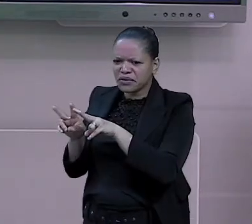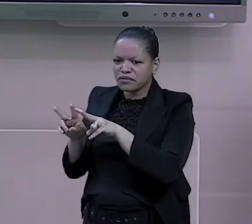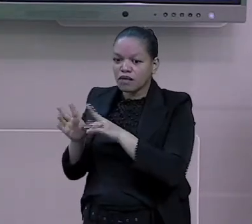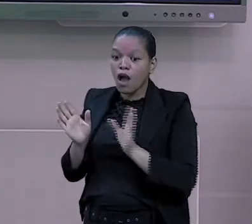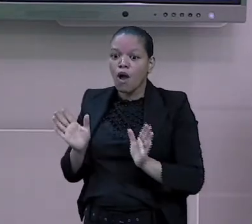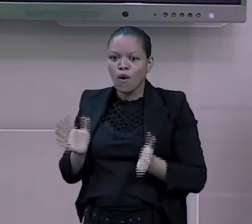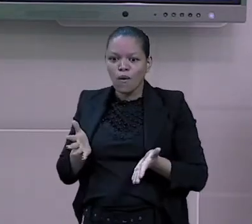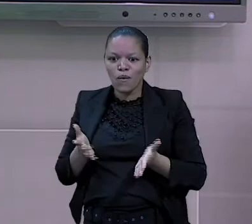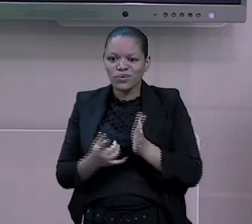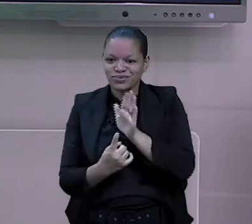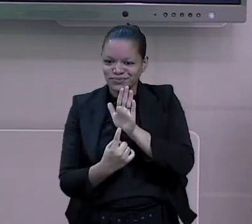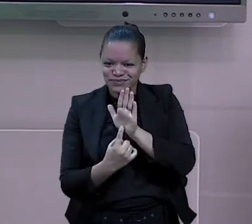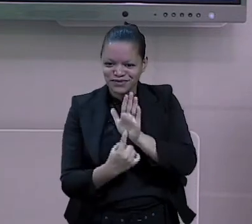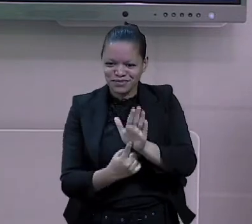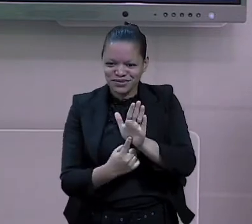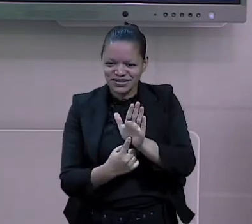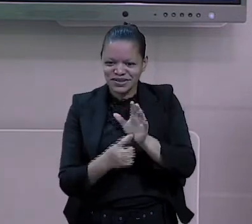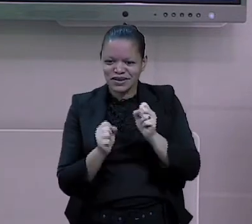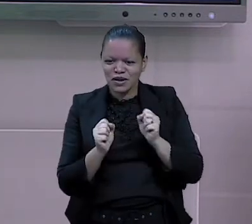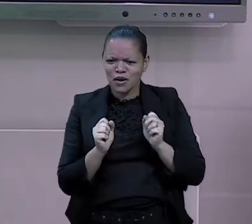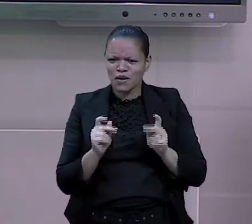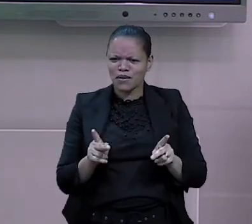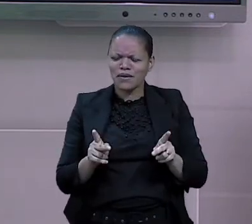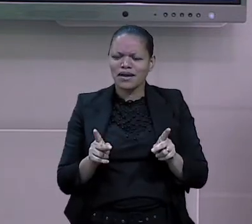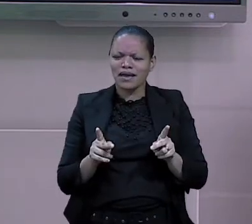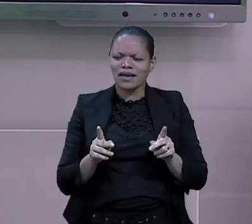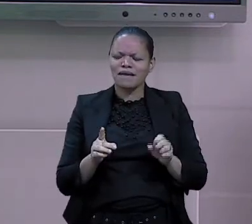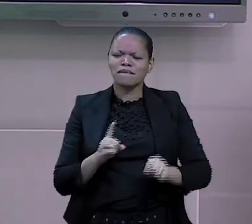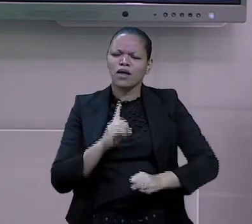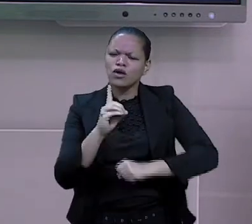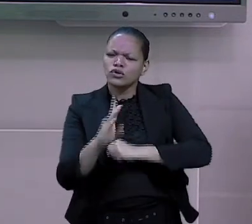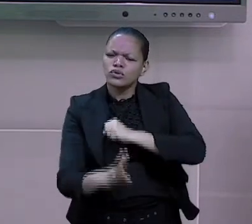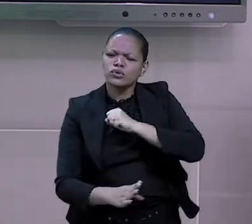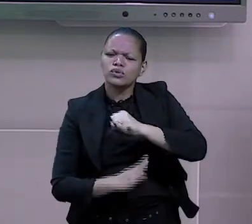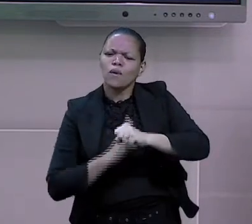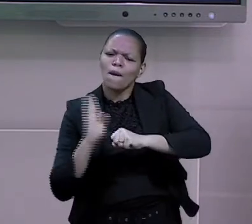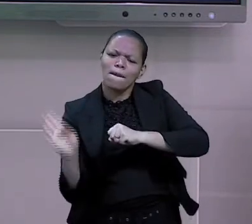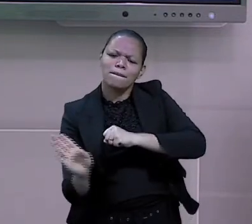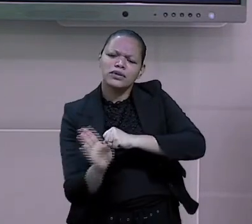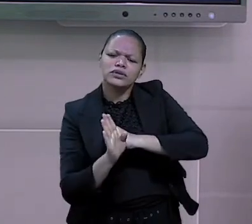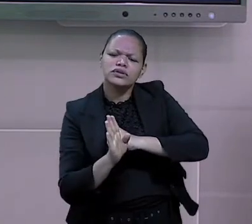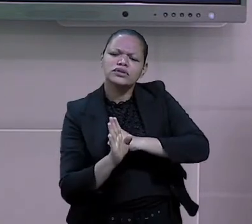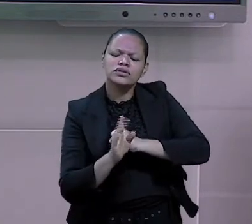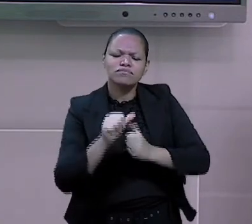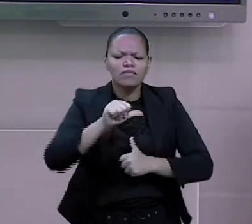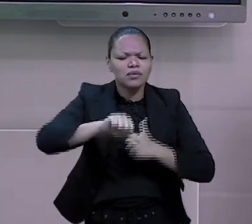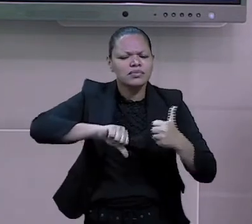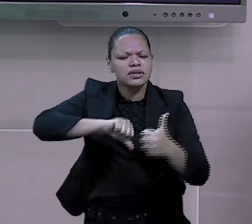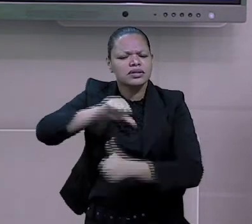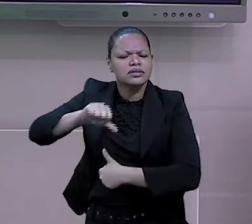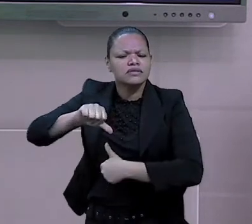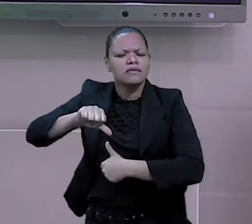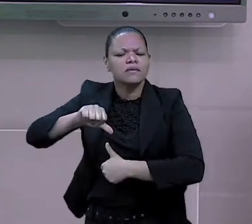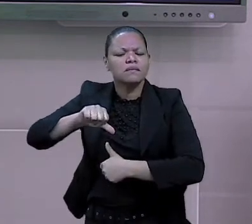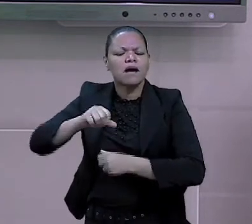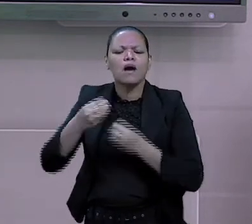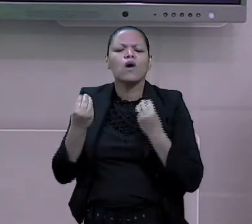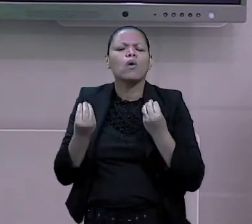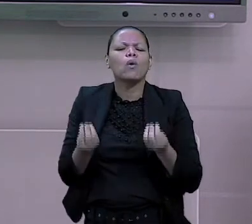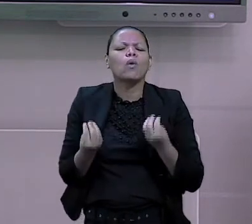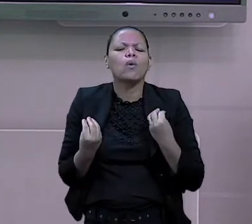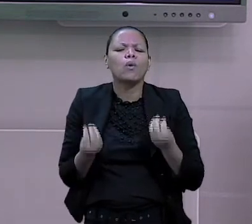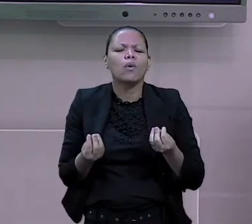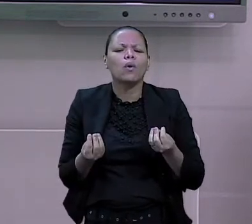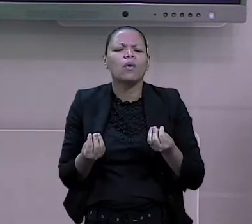aprender hoje como os substantivos podem mudar de acordo com o grau. vamos saber as duas formas.